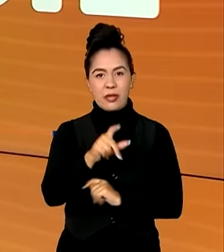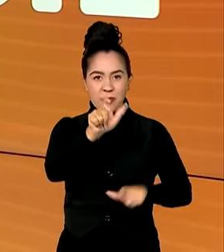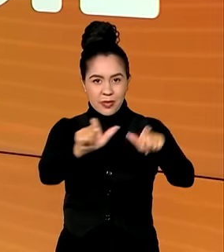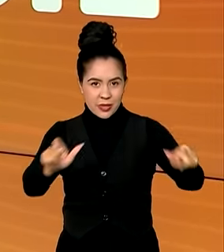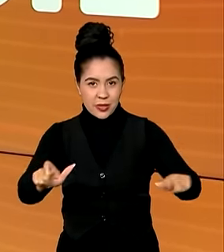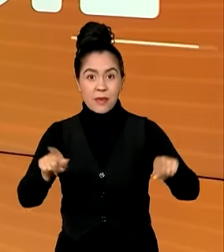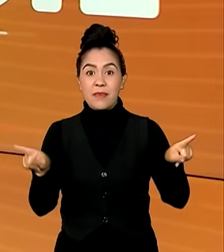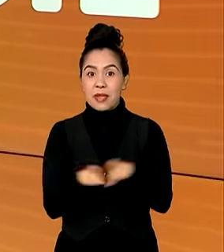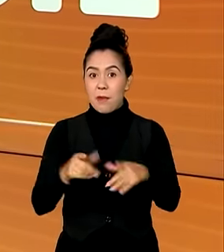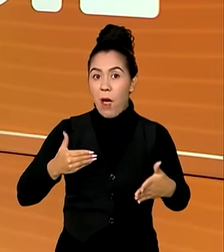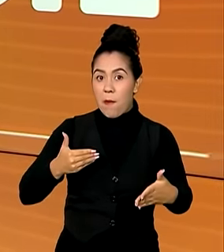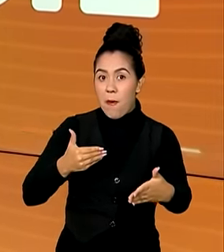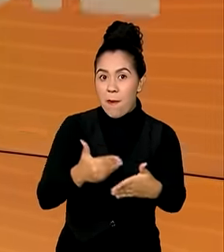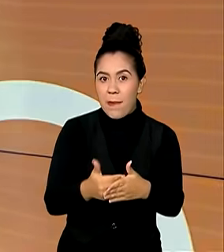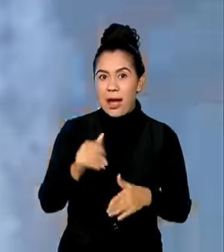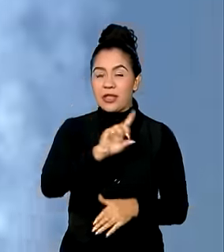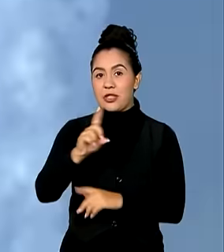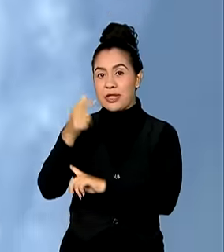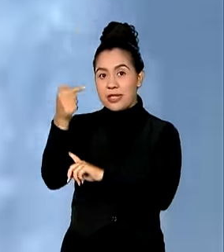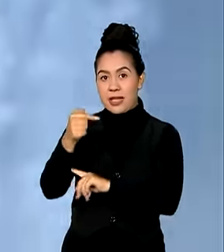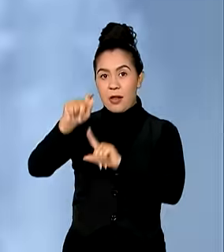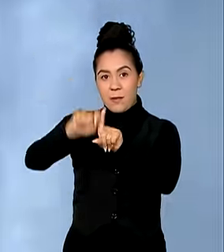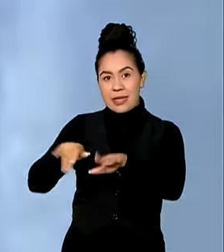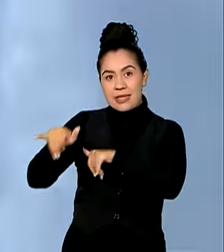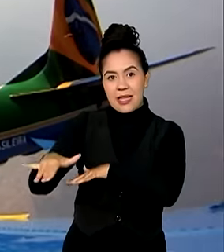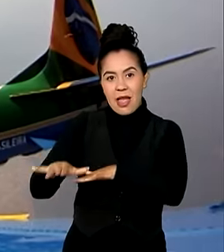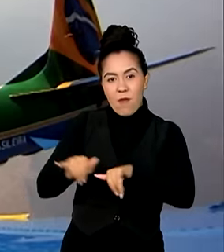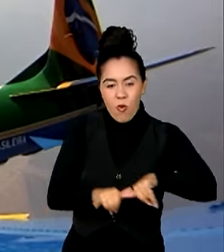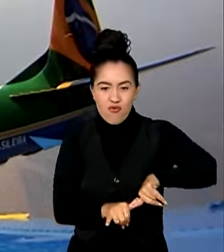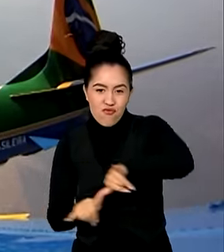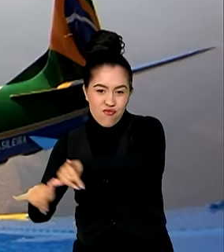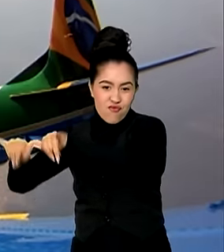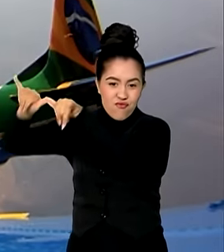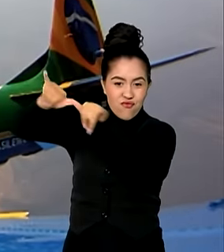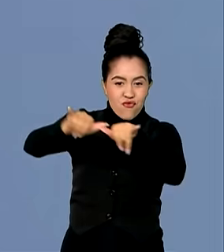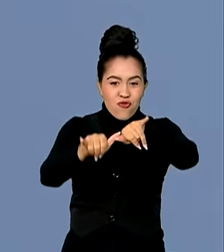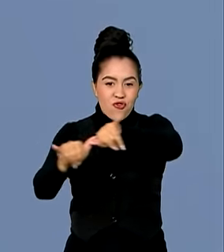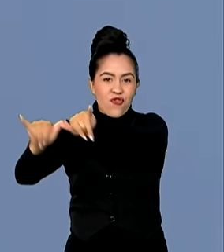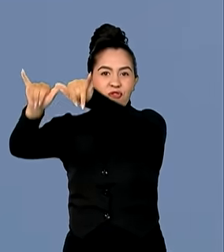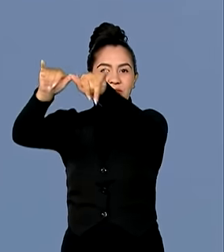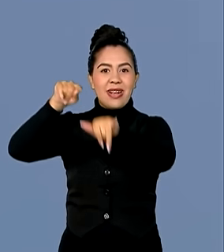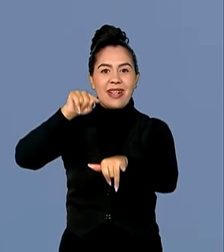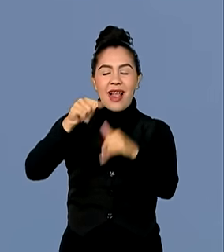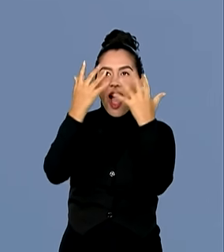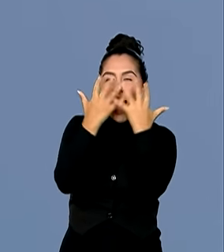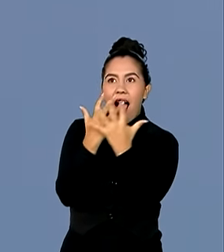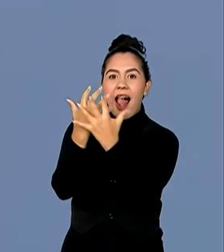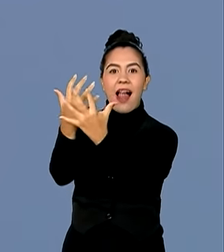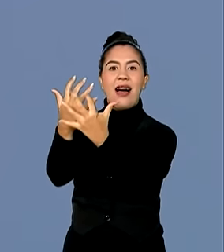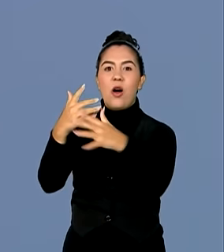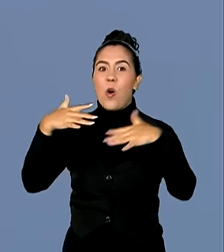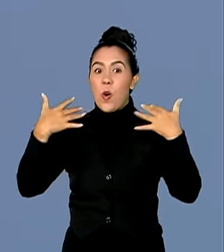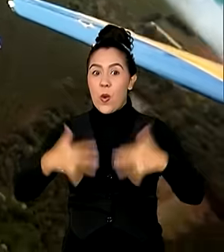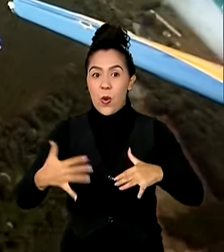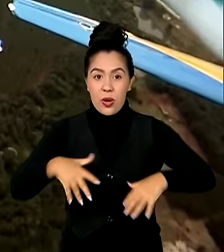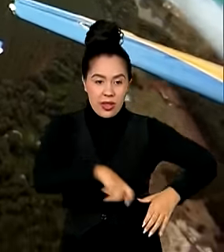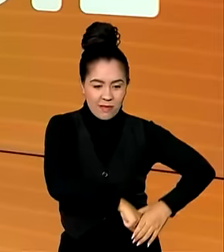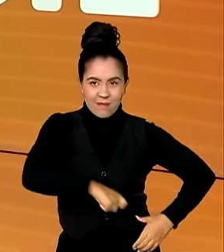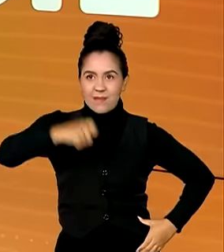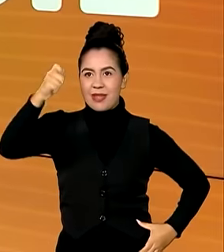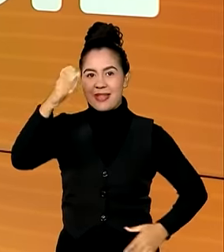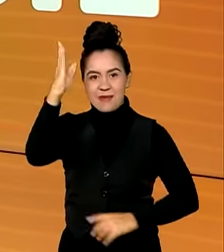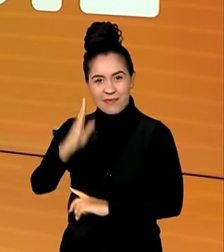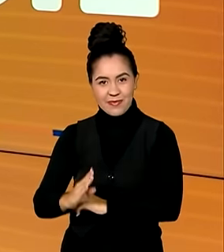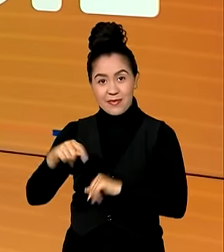chegando o 7 de setembro. A Esquadrilha da Fumaça tradicionalmente é um dos pontos altos da festa da independência em Brasília.